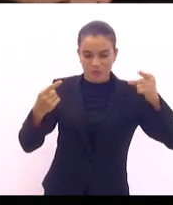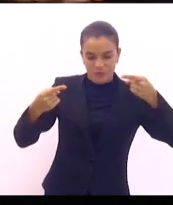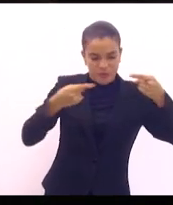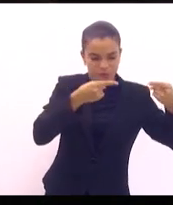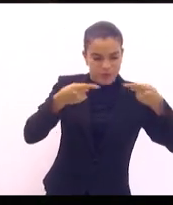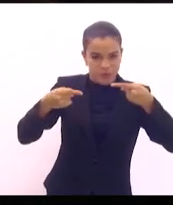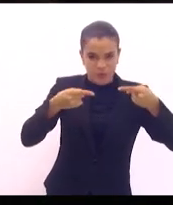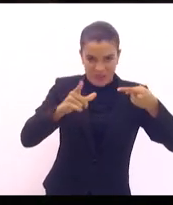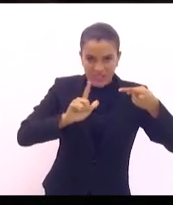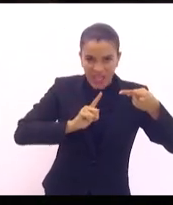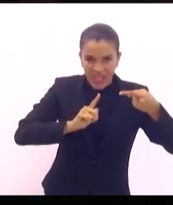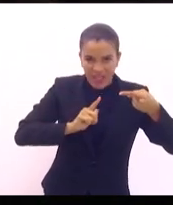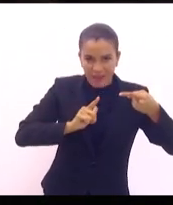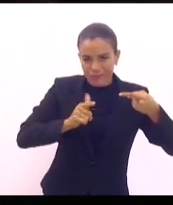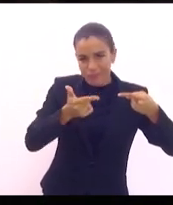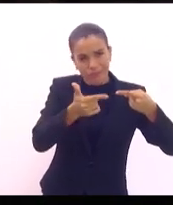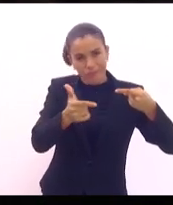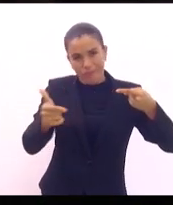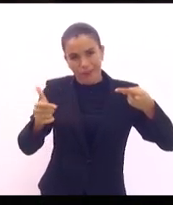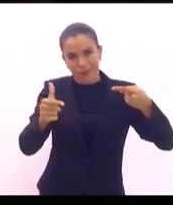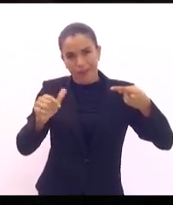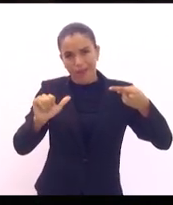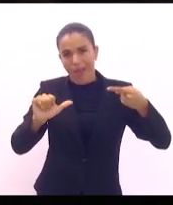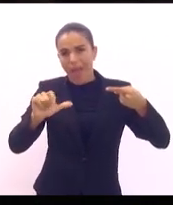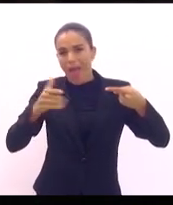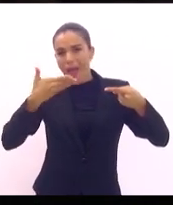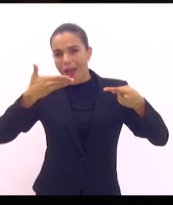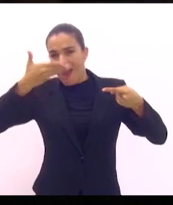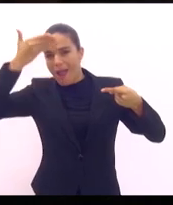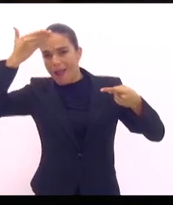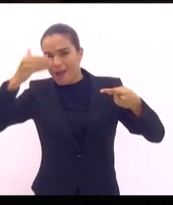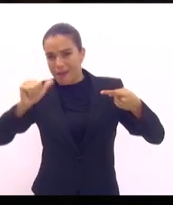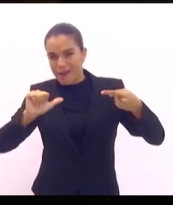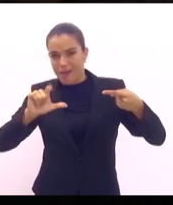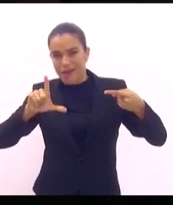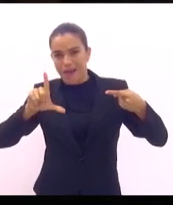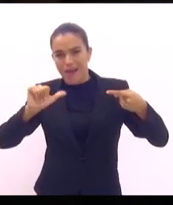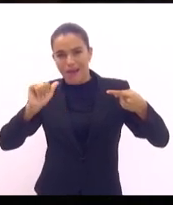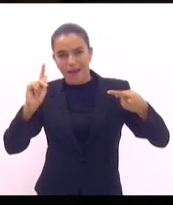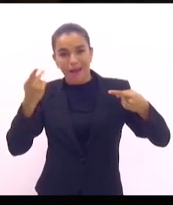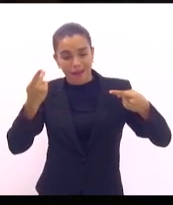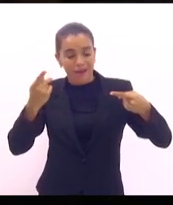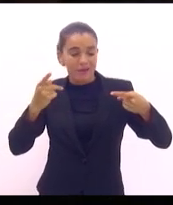Não importa se é Allah ou Deus, não importa o sinônimo.